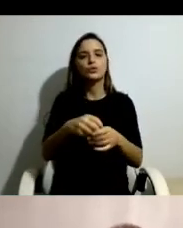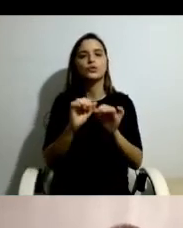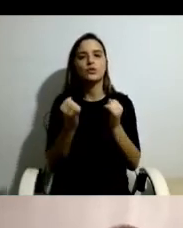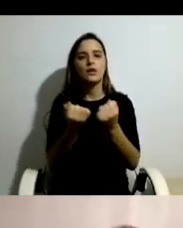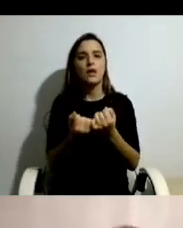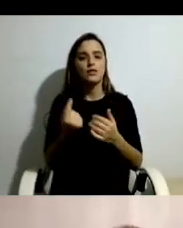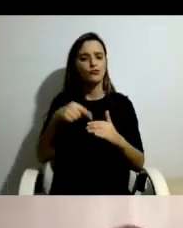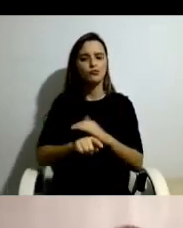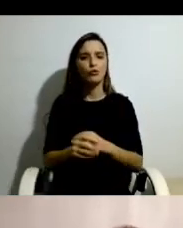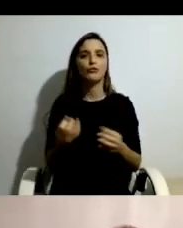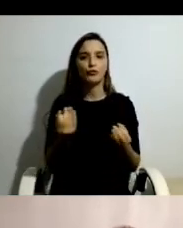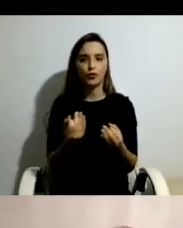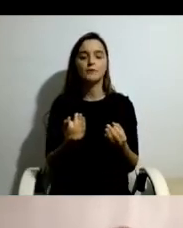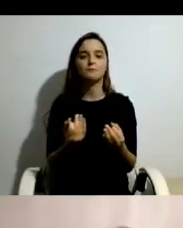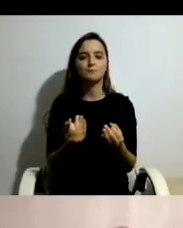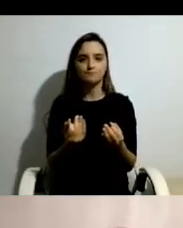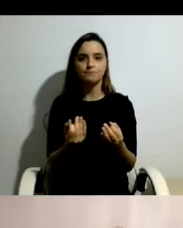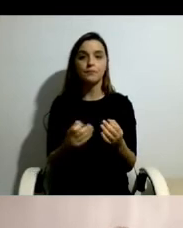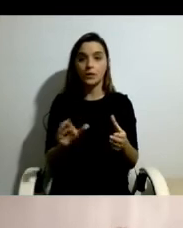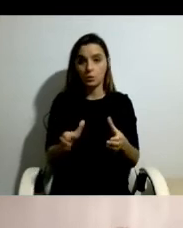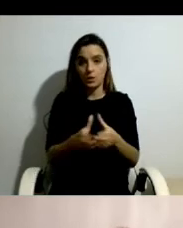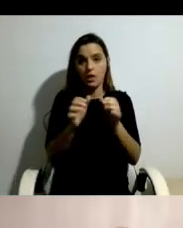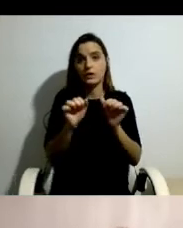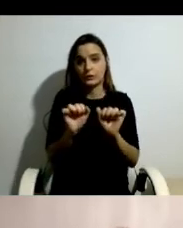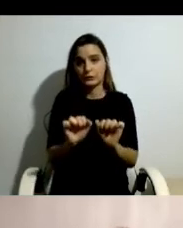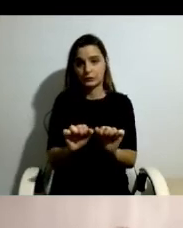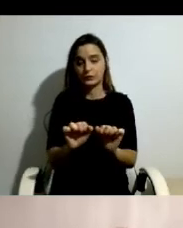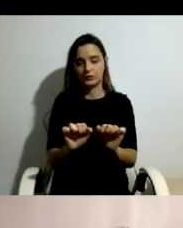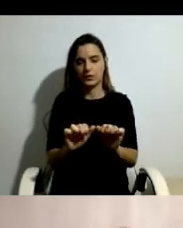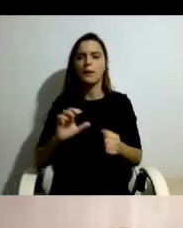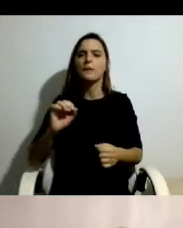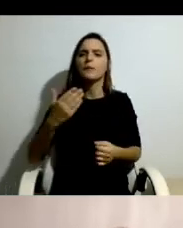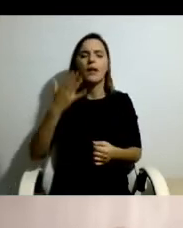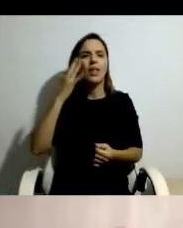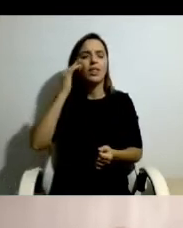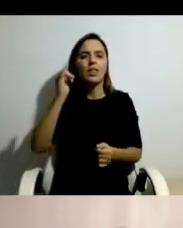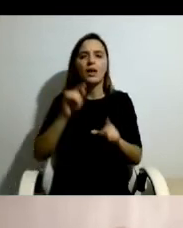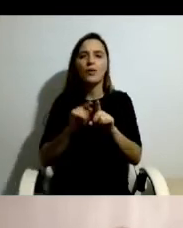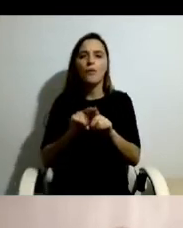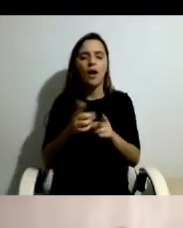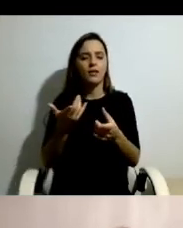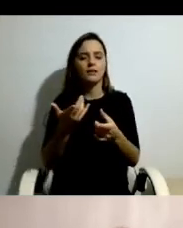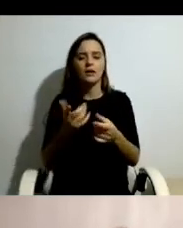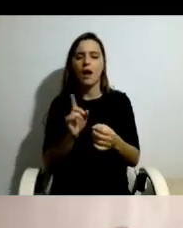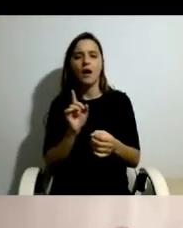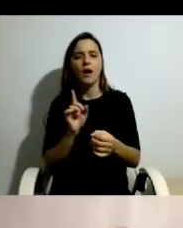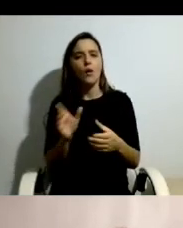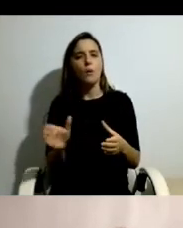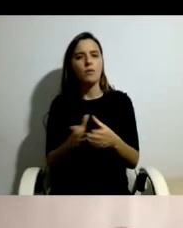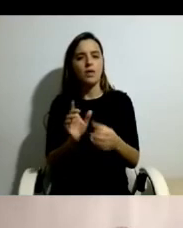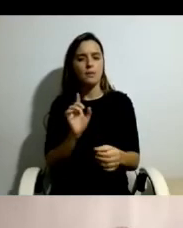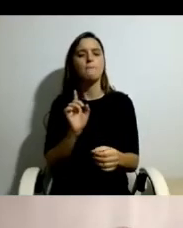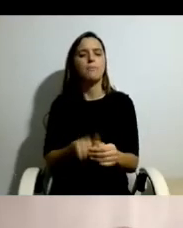e na sua comunidade. Em primeiro lugar, esta ideia de pertença e participação na comunidade, pode-se só avançar,